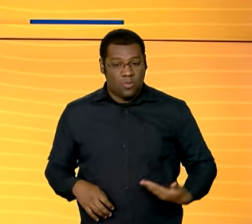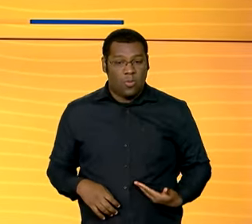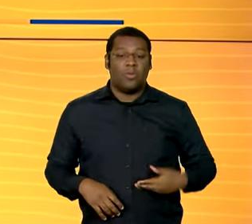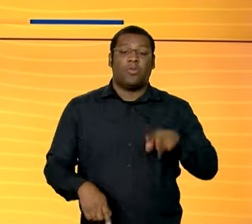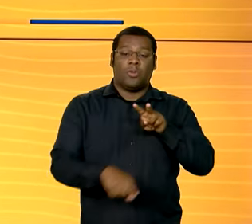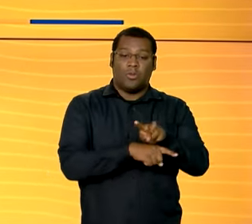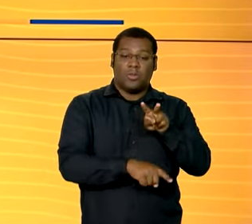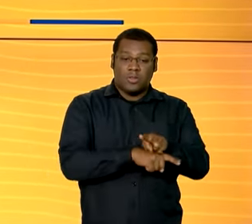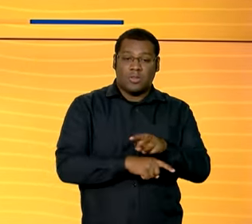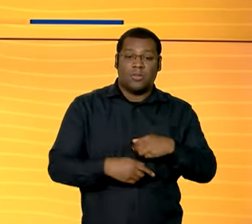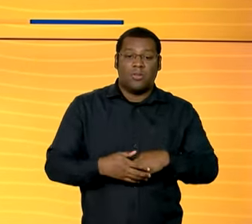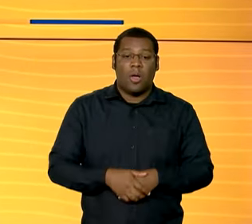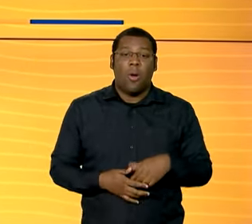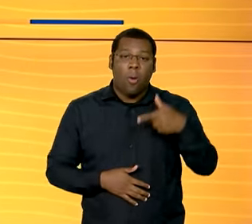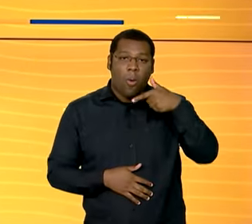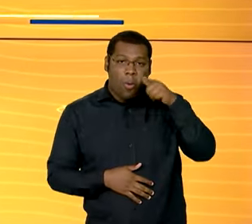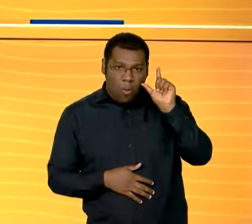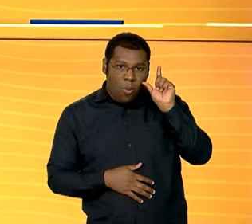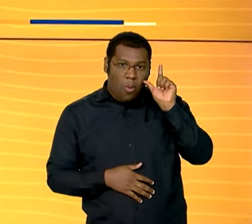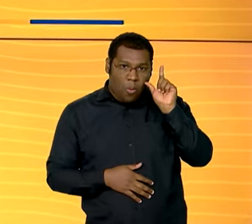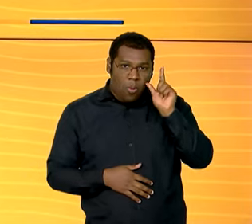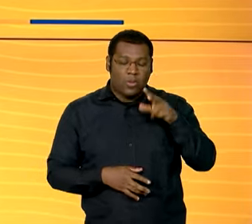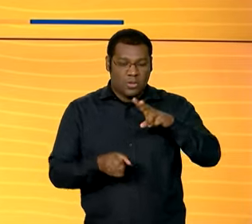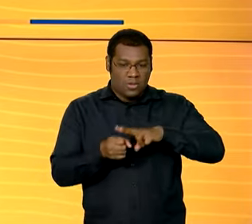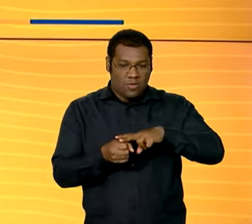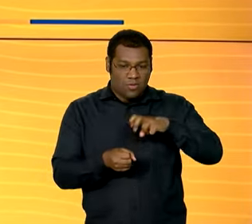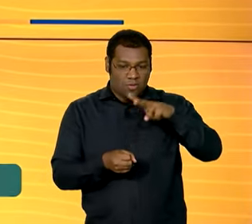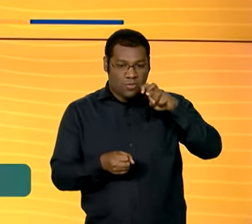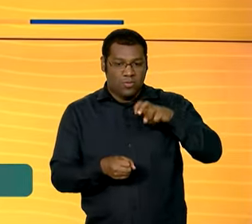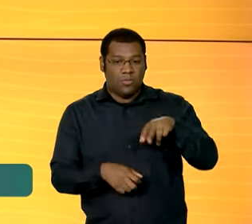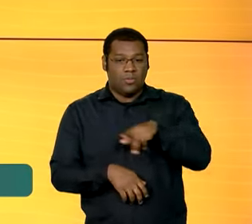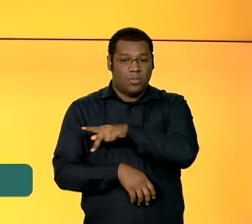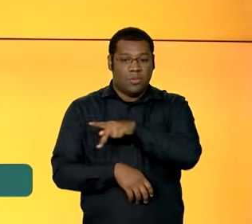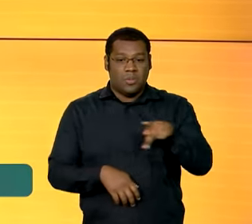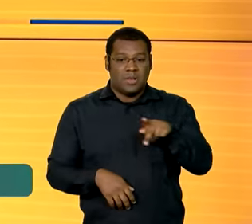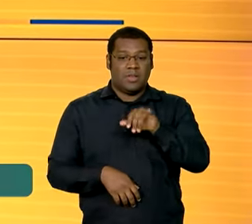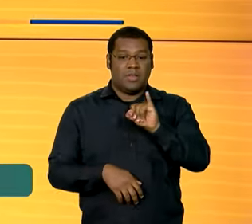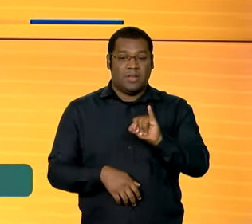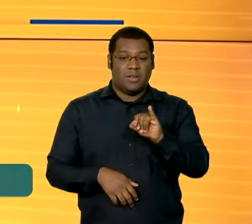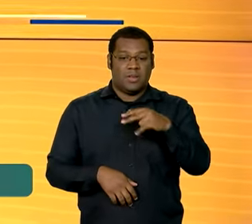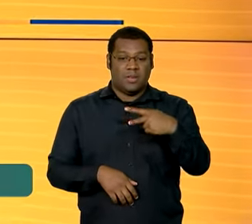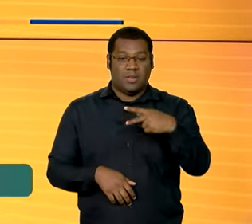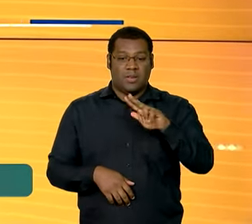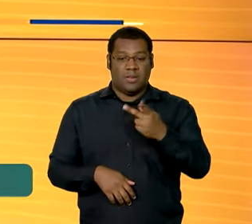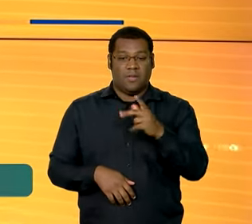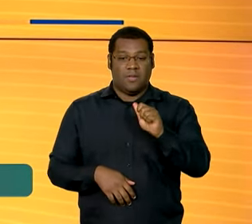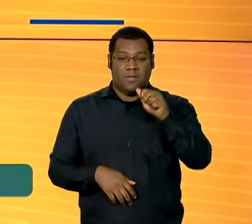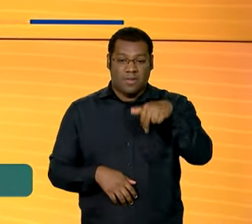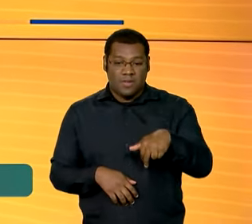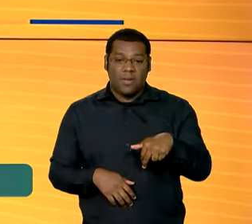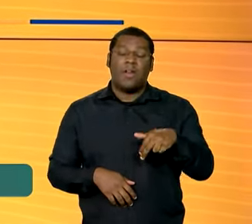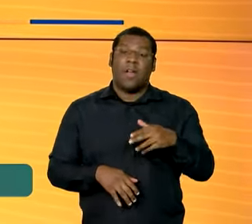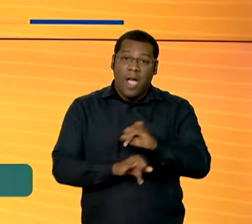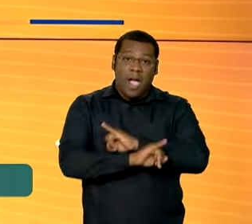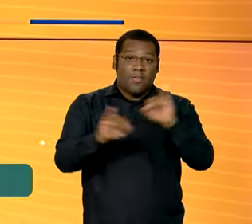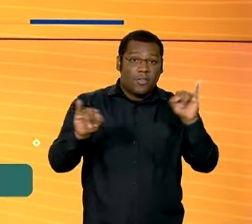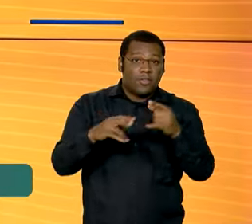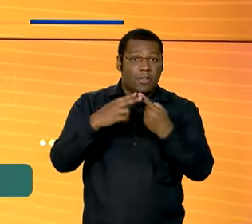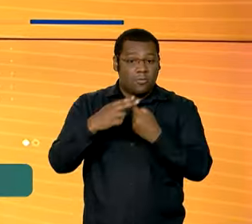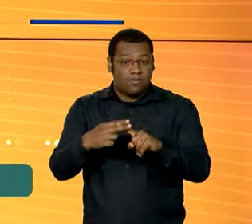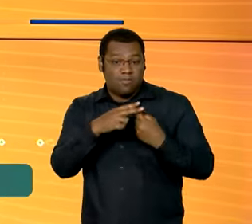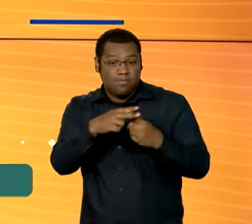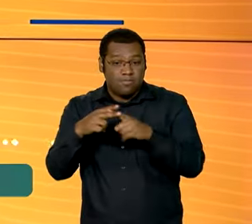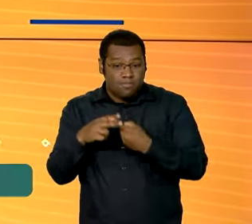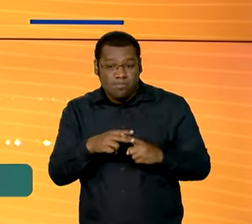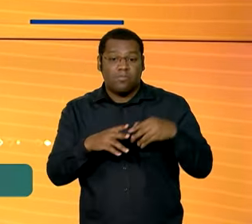Três Poderes, ontem, no programa A Voz do Brasil, o presidente do IPHAN falou também sobre essa restauração, ele explicou